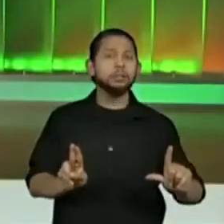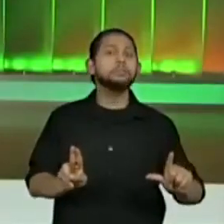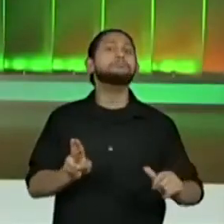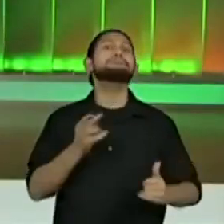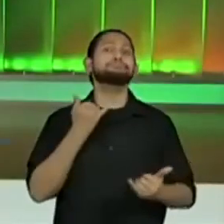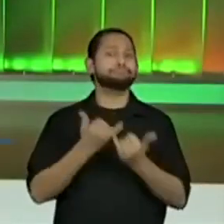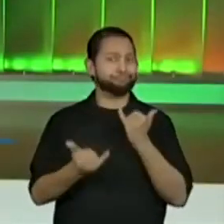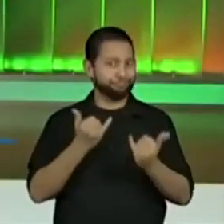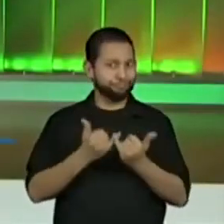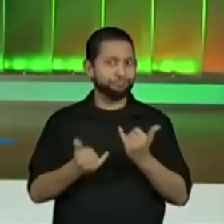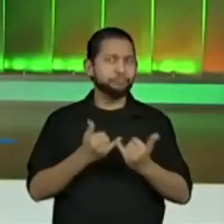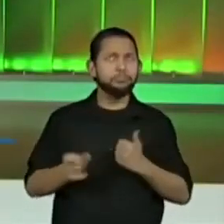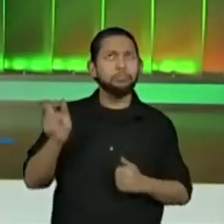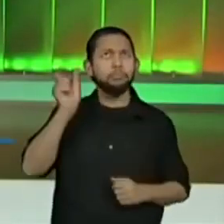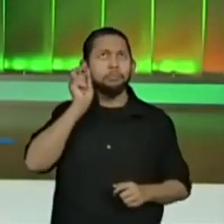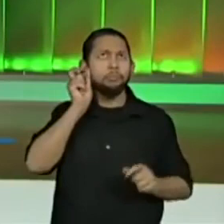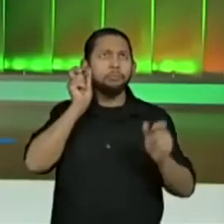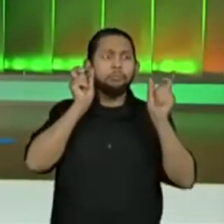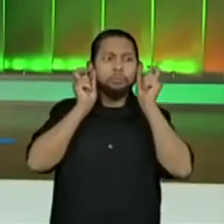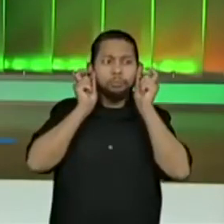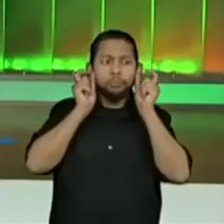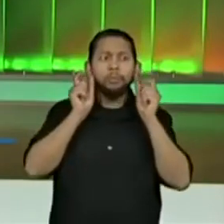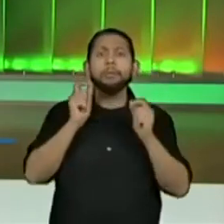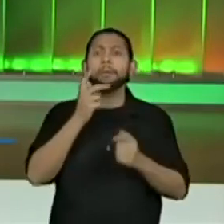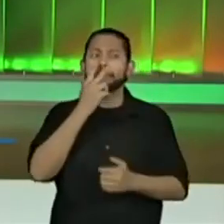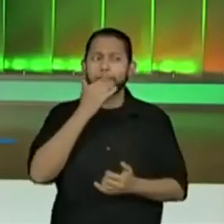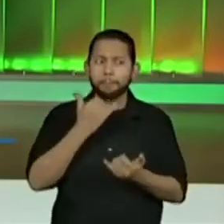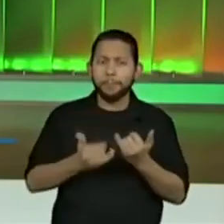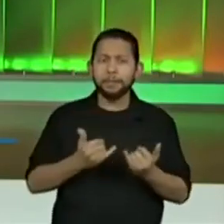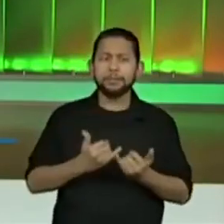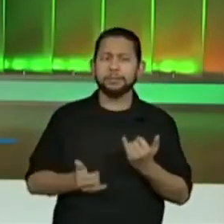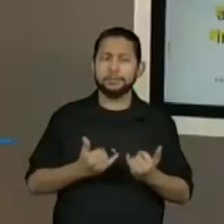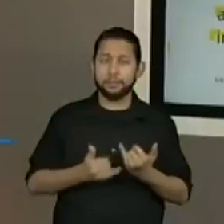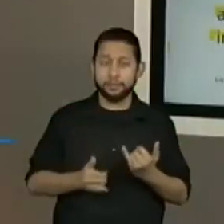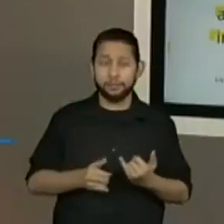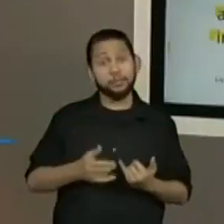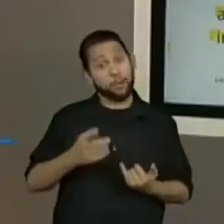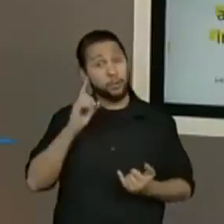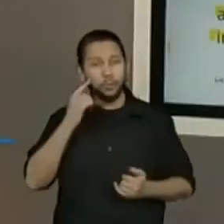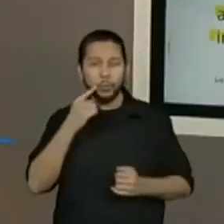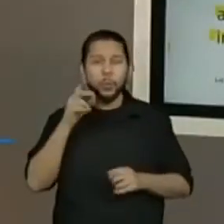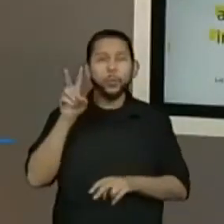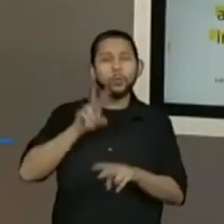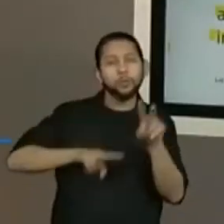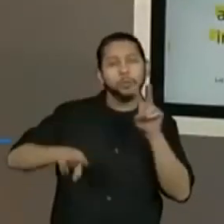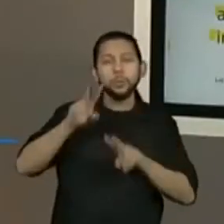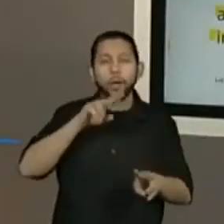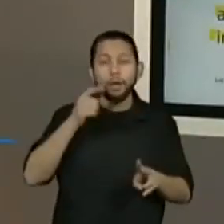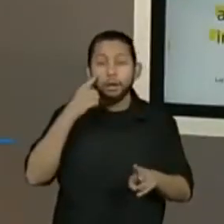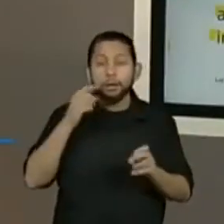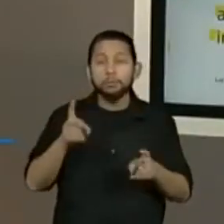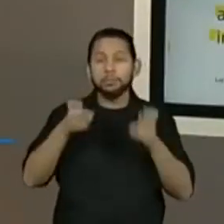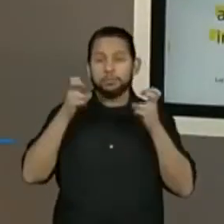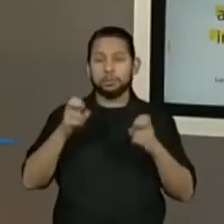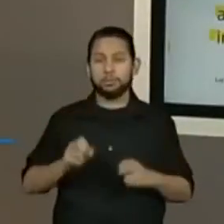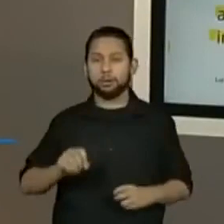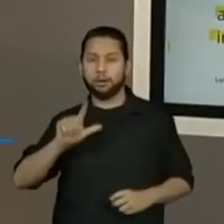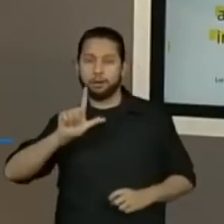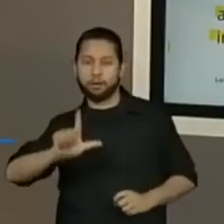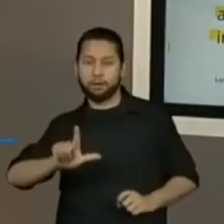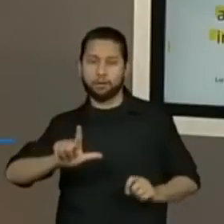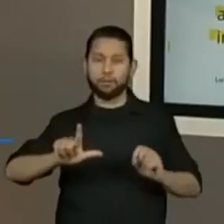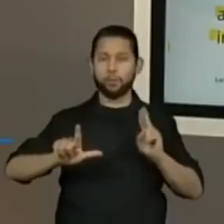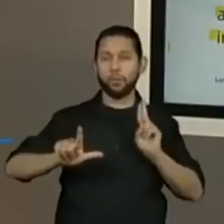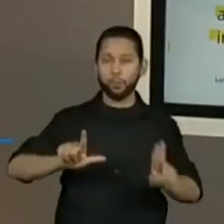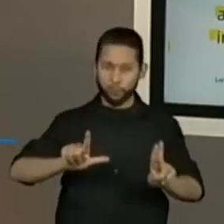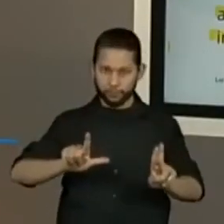Jefferson, parabéns por estarem assistindo a aula. Alunos da professora Rosana, isso mesmo. Quero vocês acompanhando aí, realizando